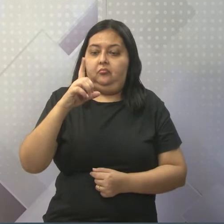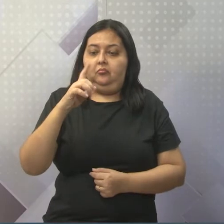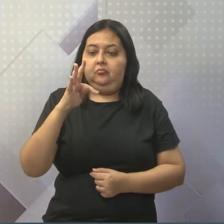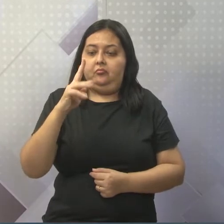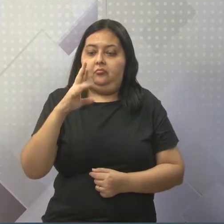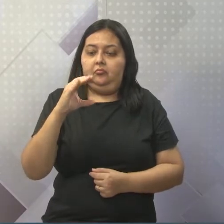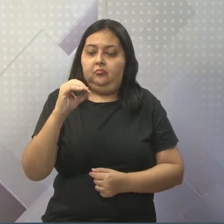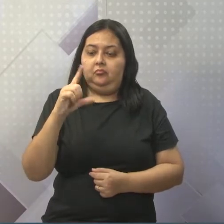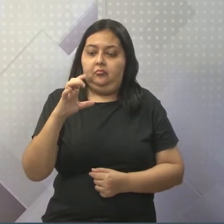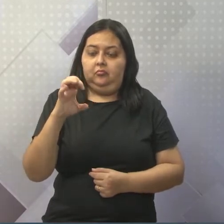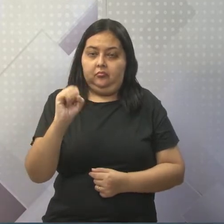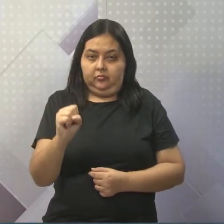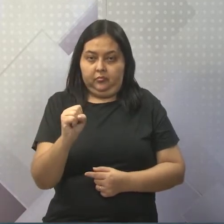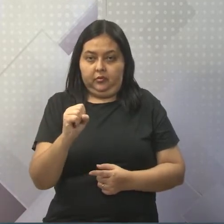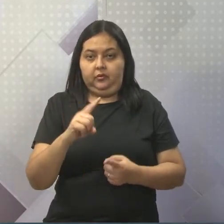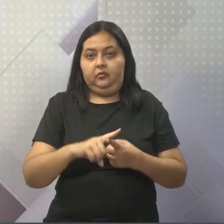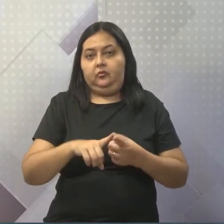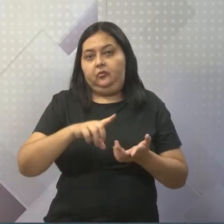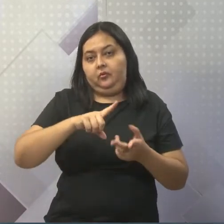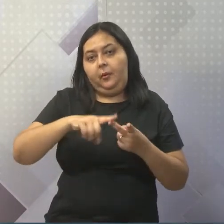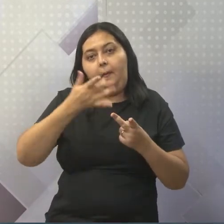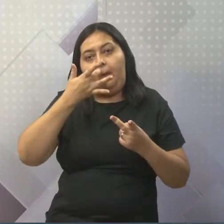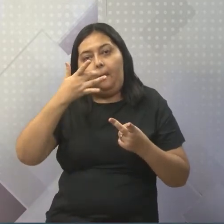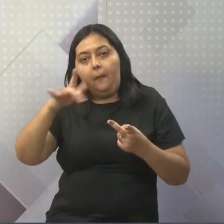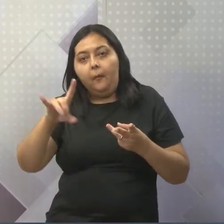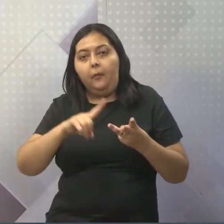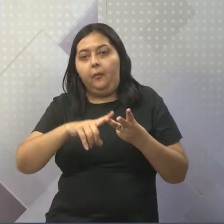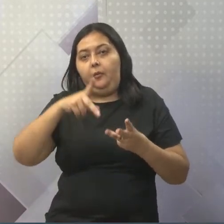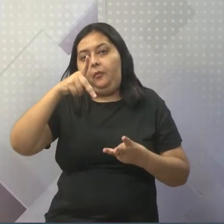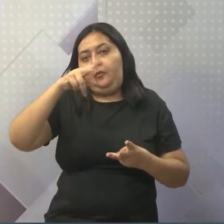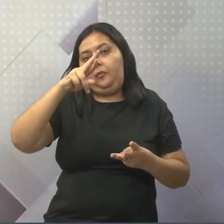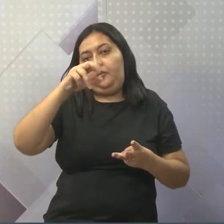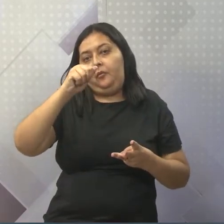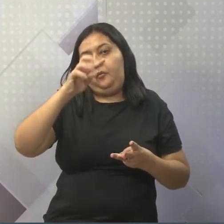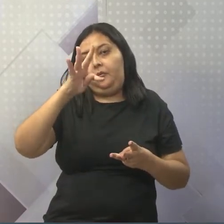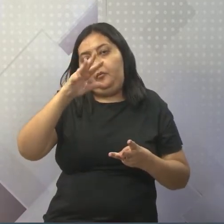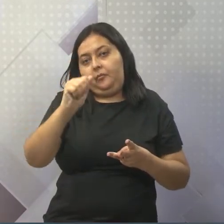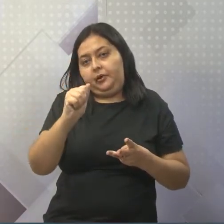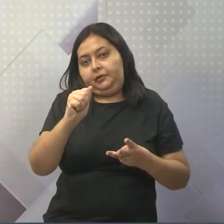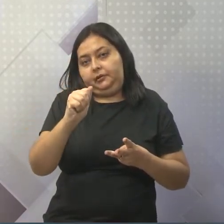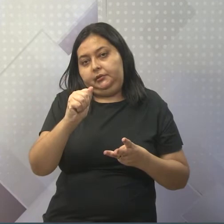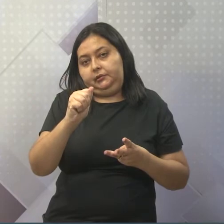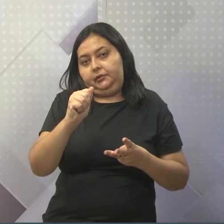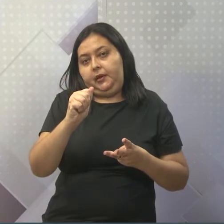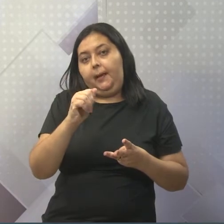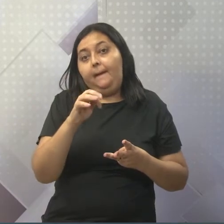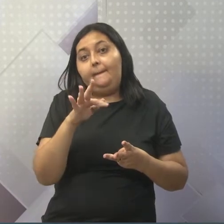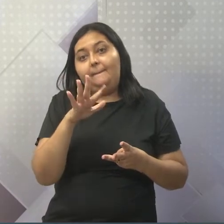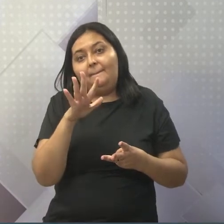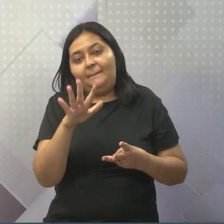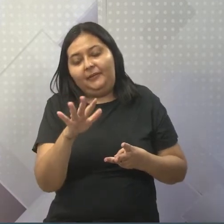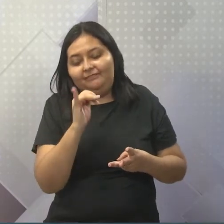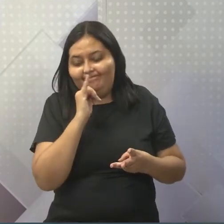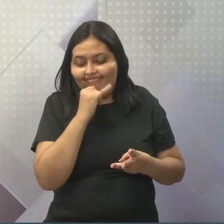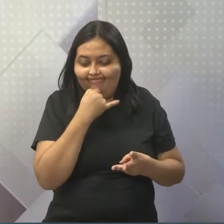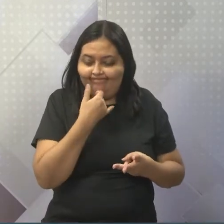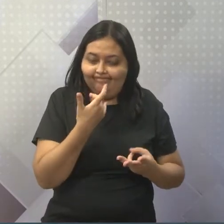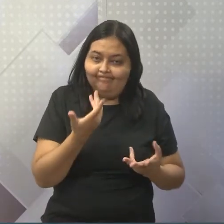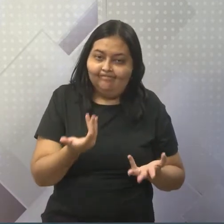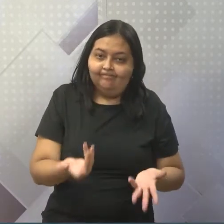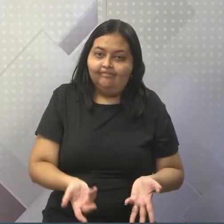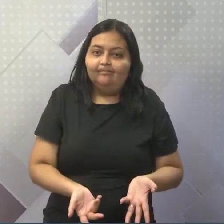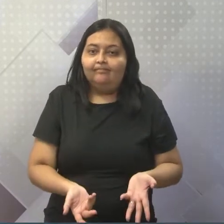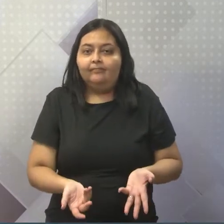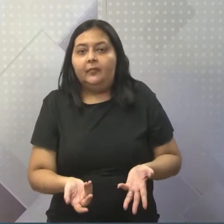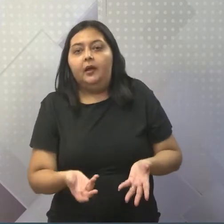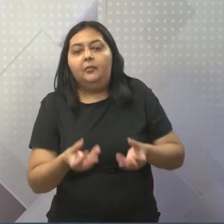em jazidas de diamantes e de ouro e prata, infelizmente tem, vamos assim dizer, deixado ser